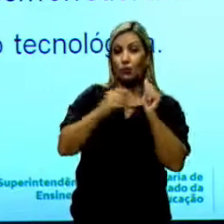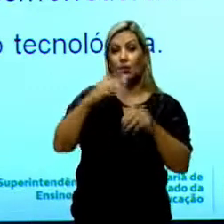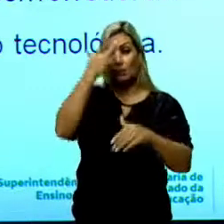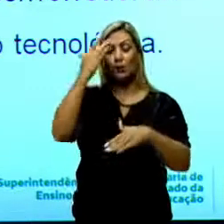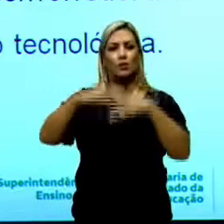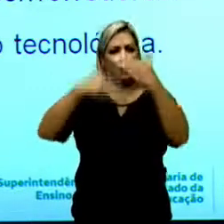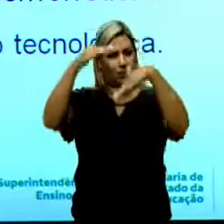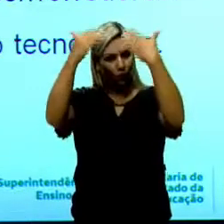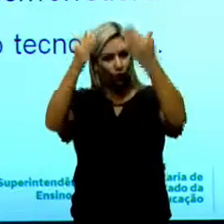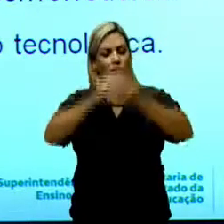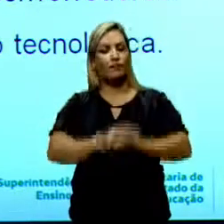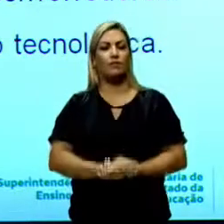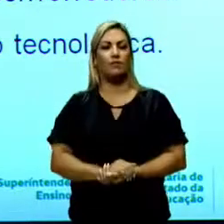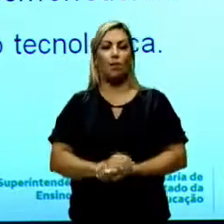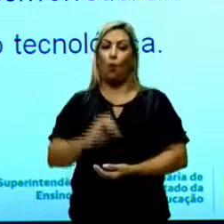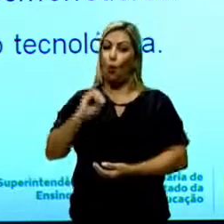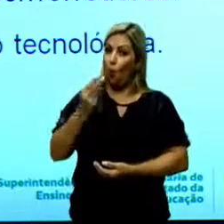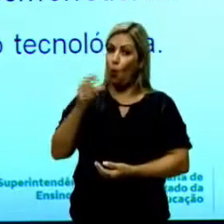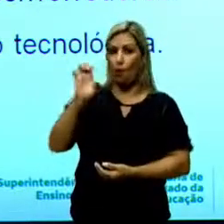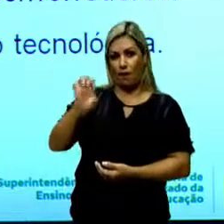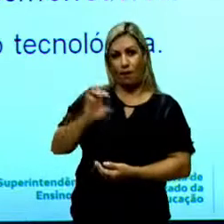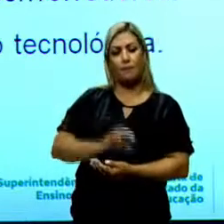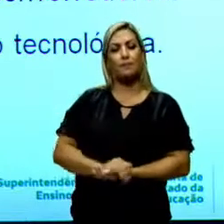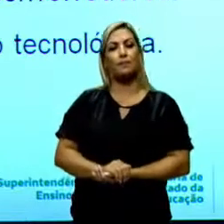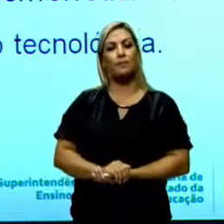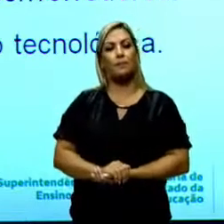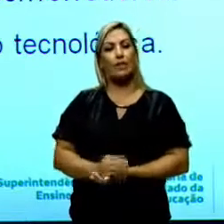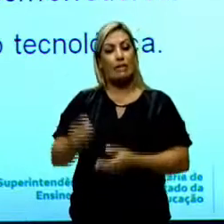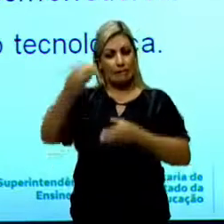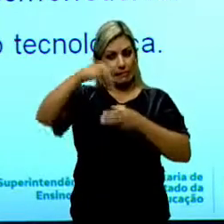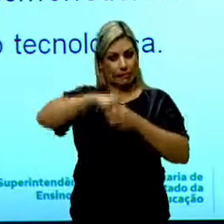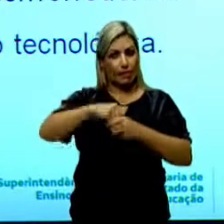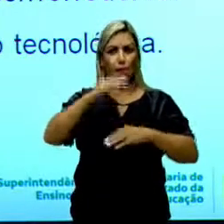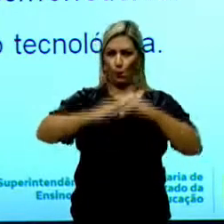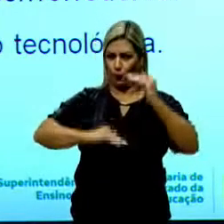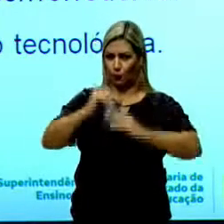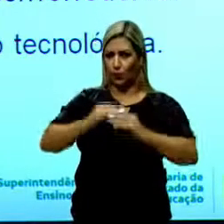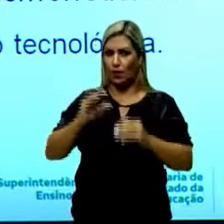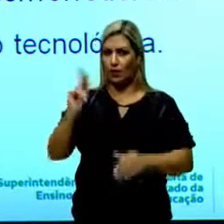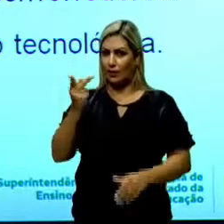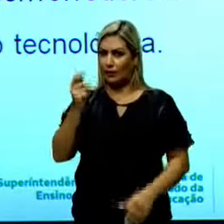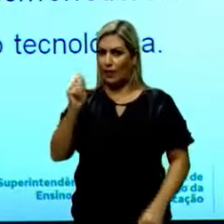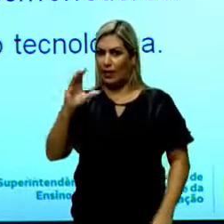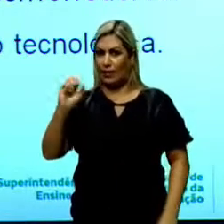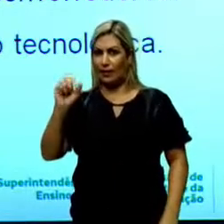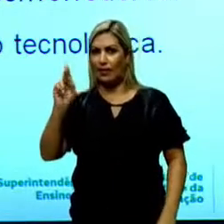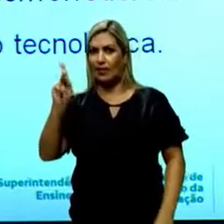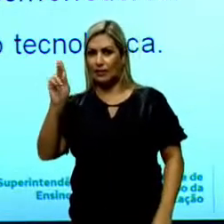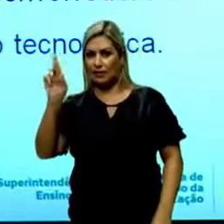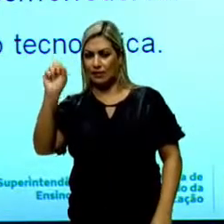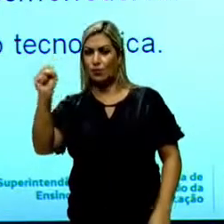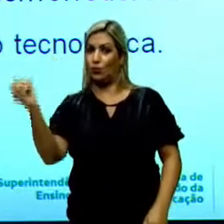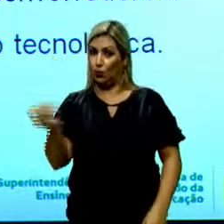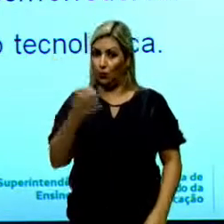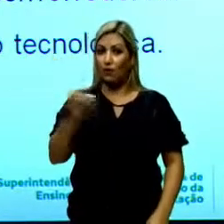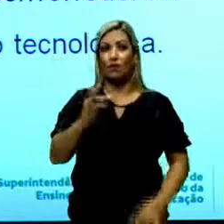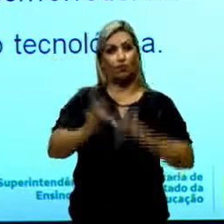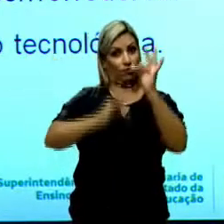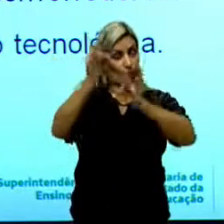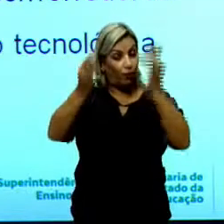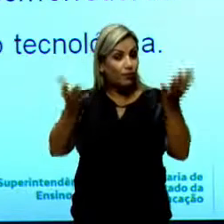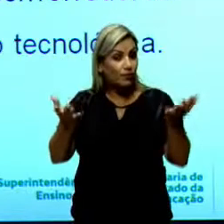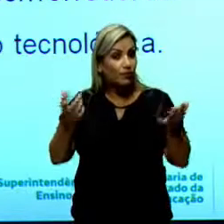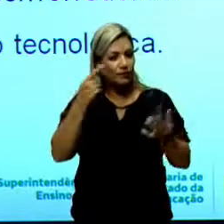desenvolvedores? Ou letra E, insere profissionalmente os hackers na área de inovação tecnológica.